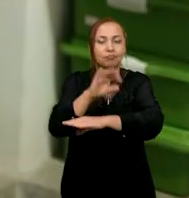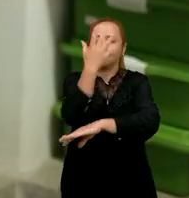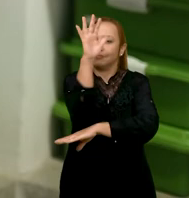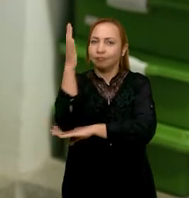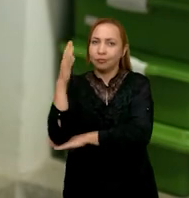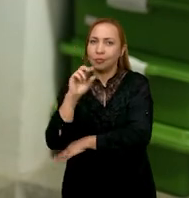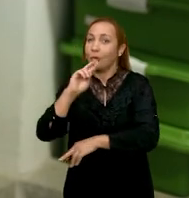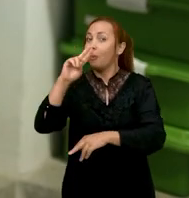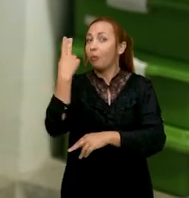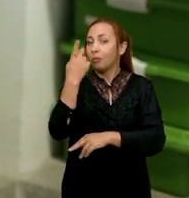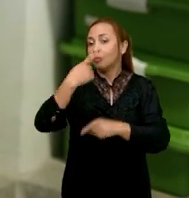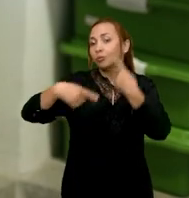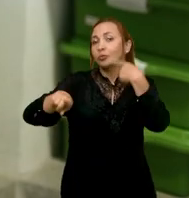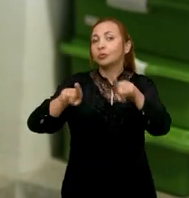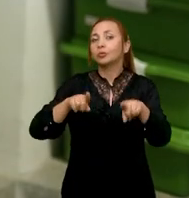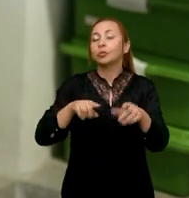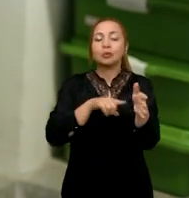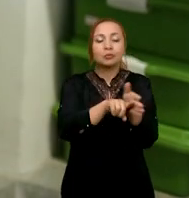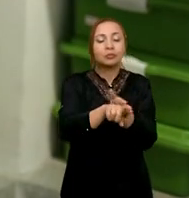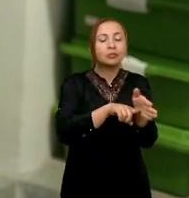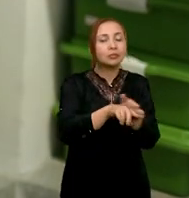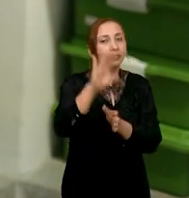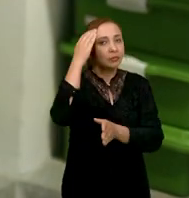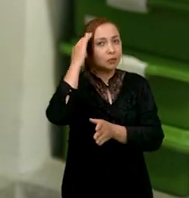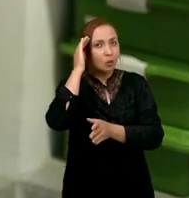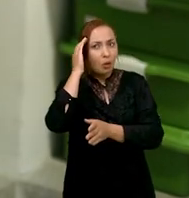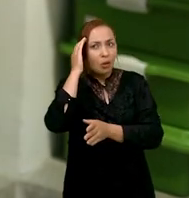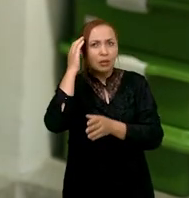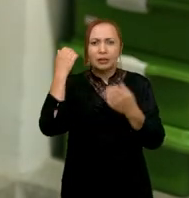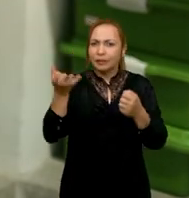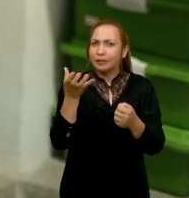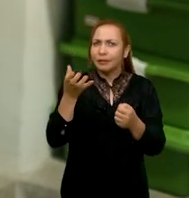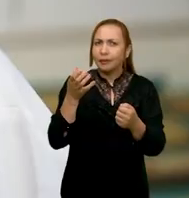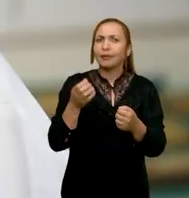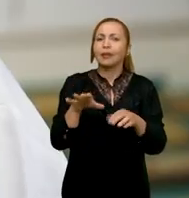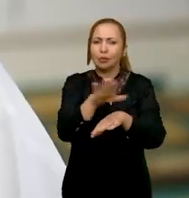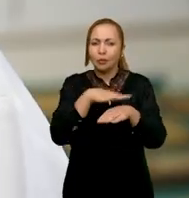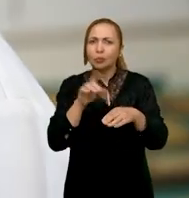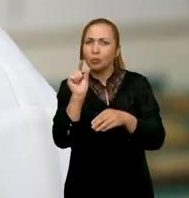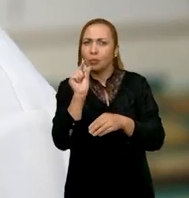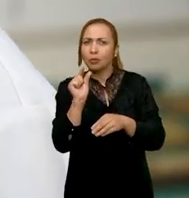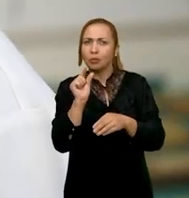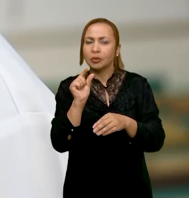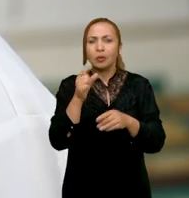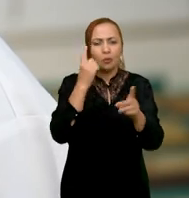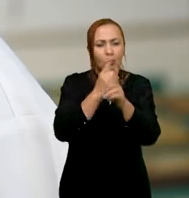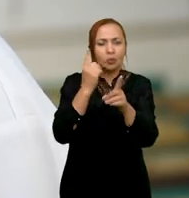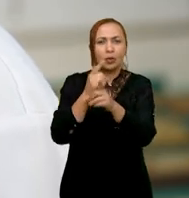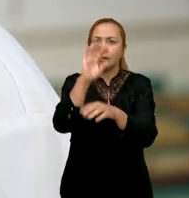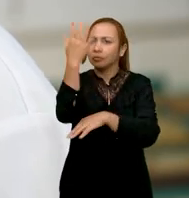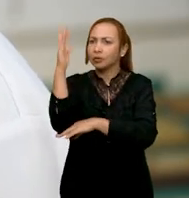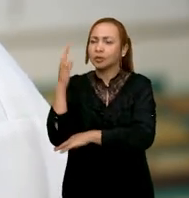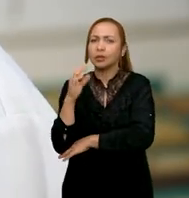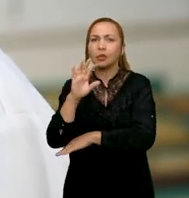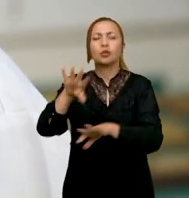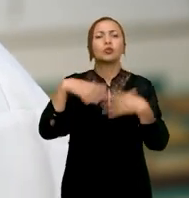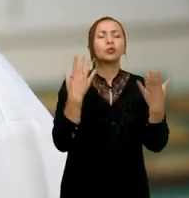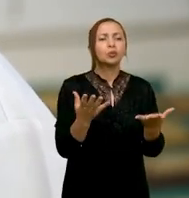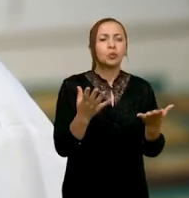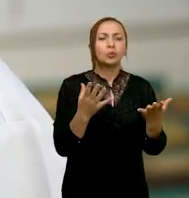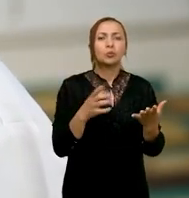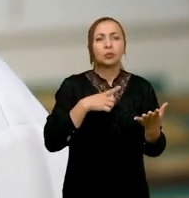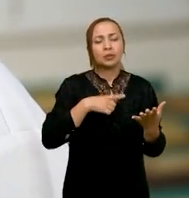visita de demais pesquisadores que queiram entender um pouco sobre a biodiversidade e identificação da madeira das espécies